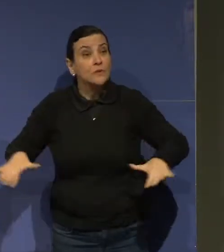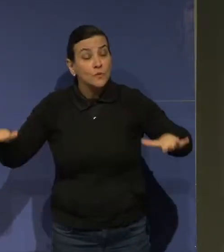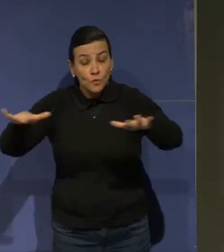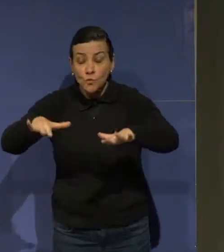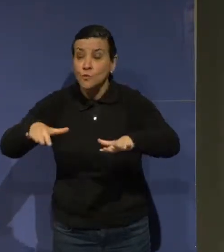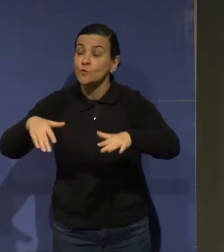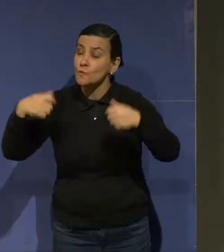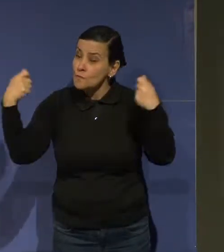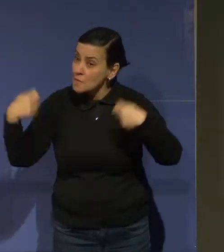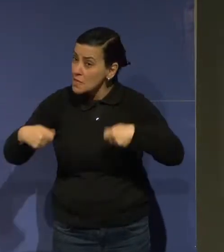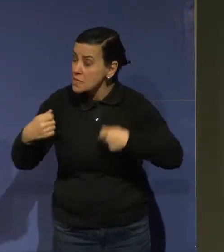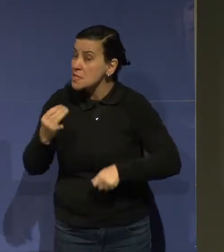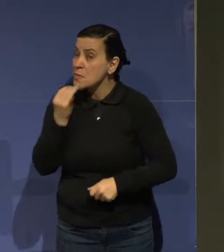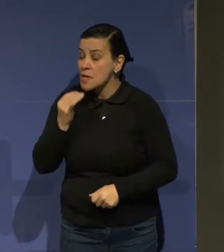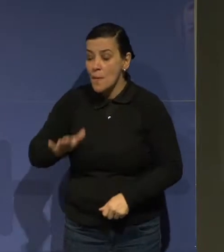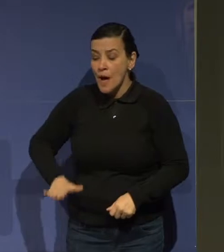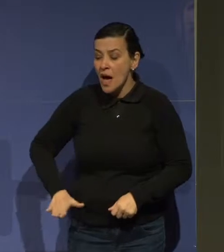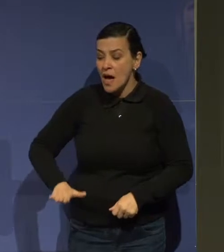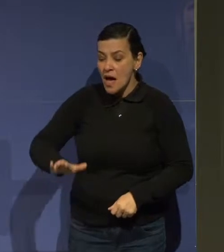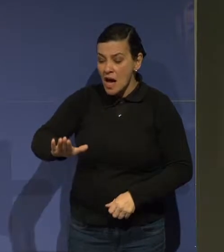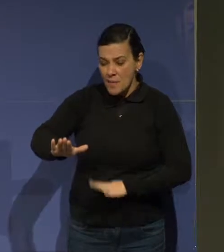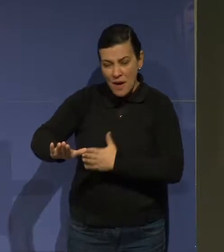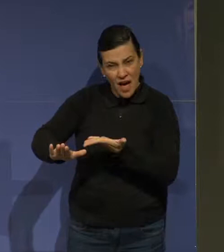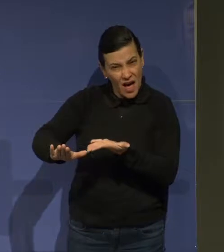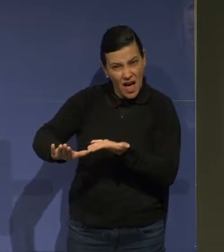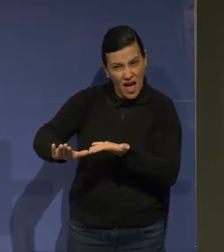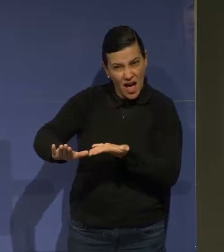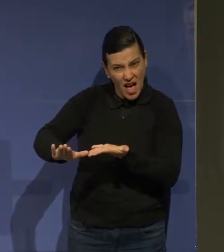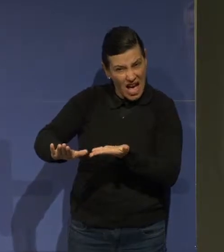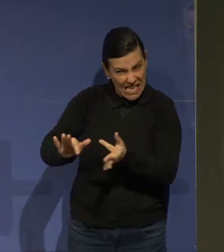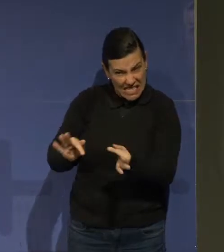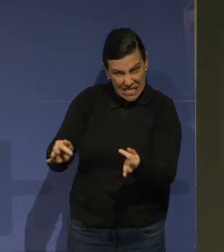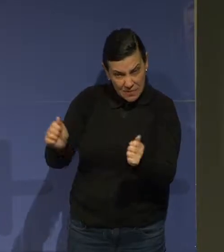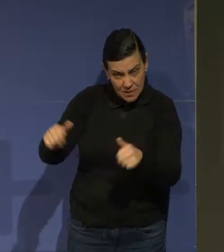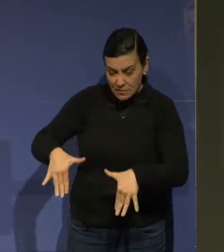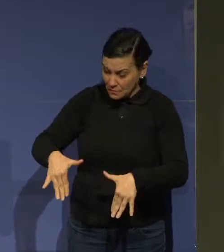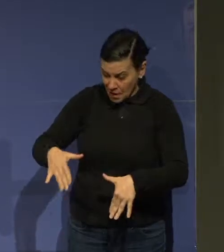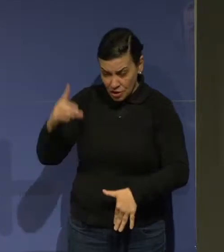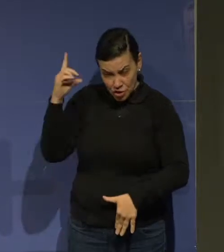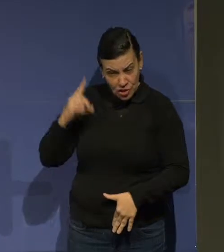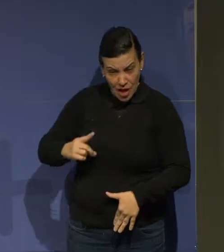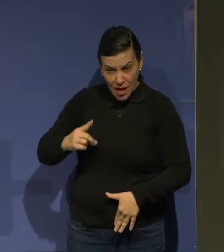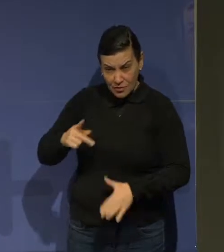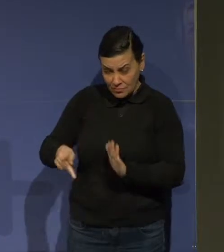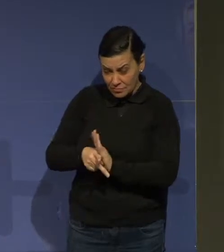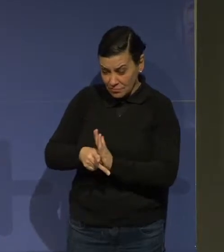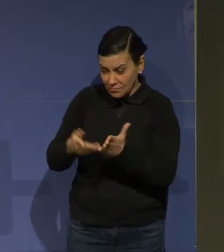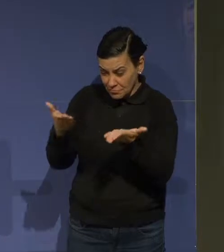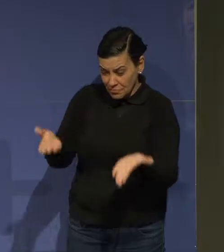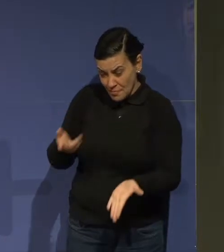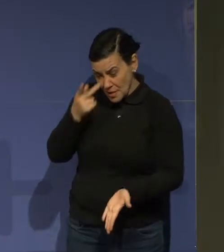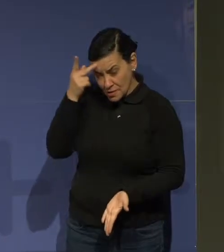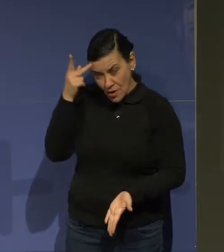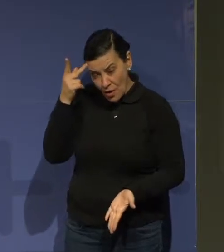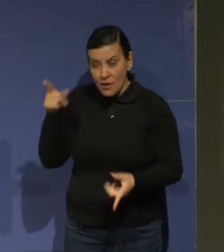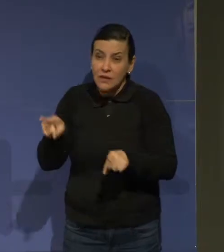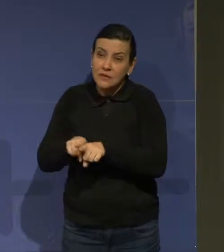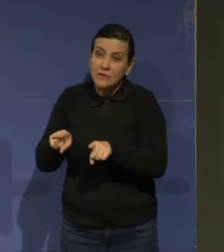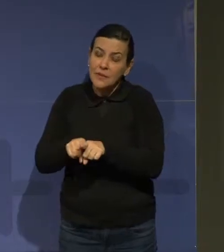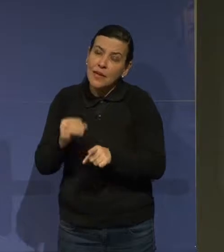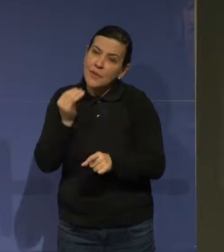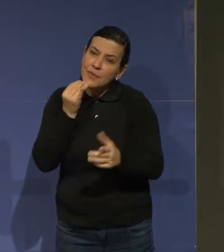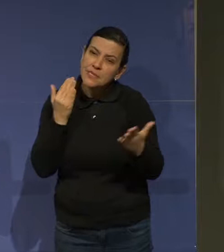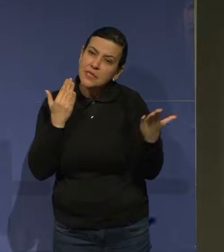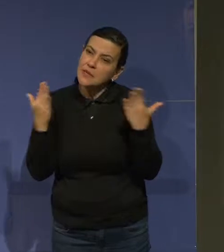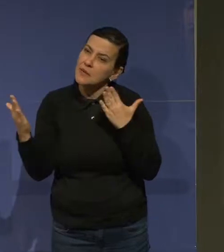Uma rampa, não é só uma rampa, uma rampa é um acesso a direitos. E podemos fazer um paralelo com